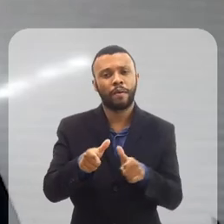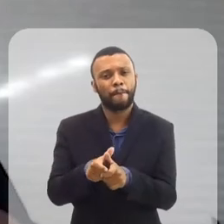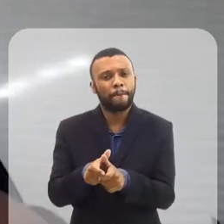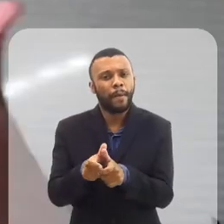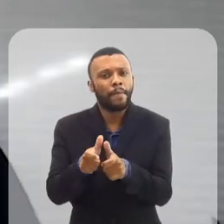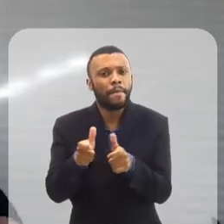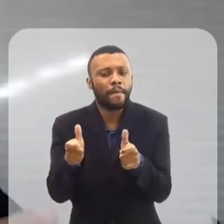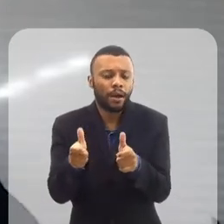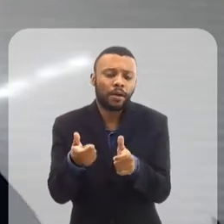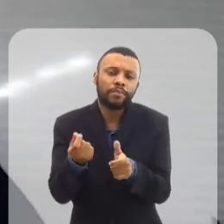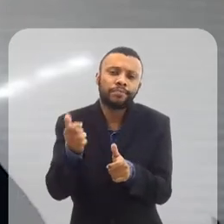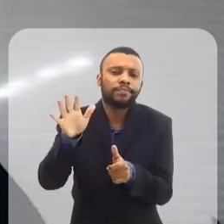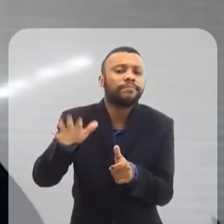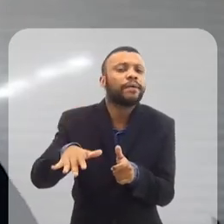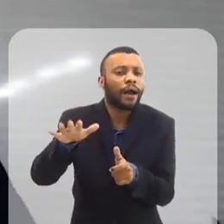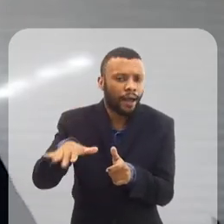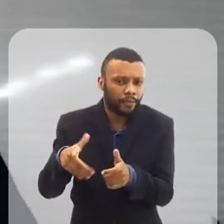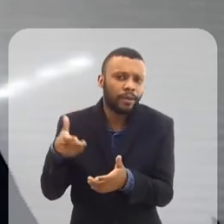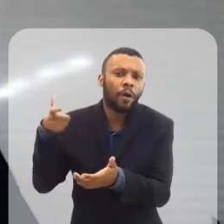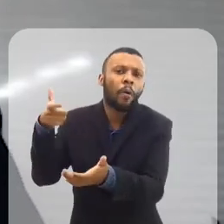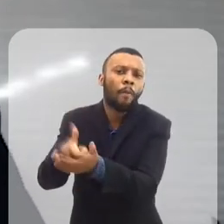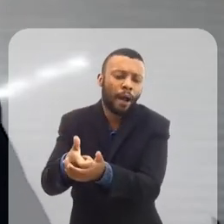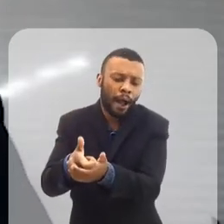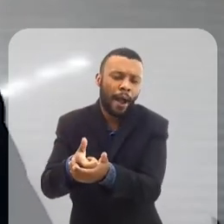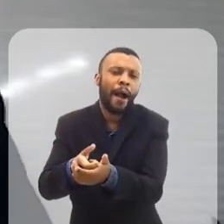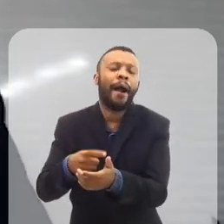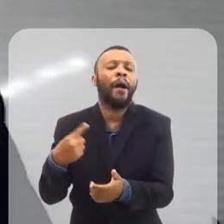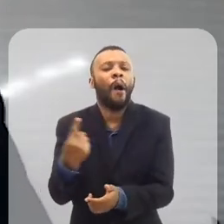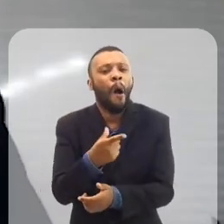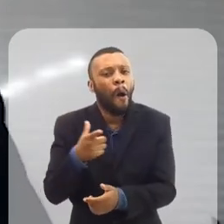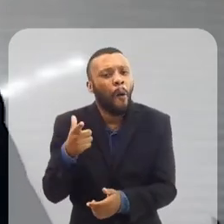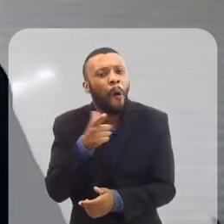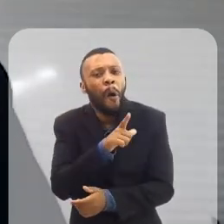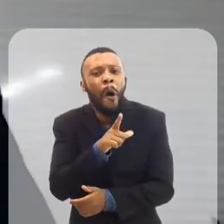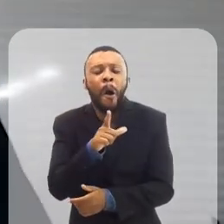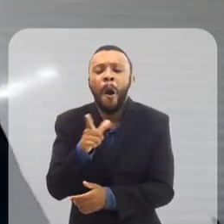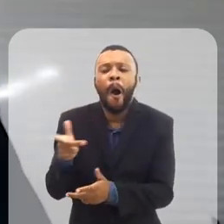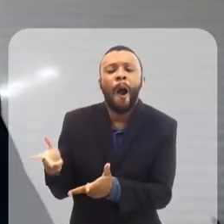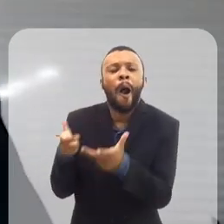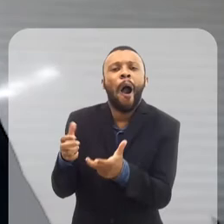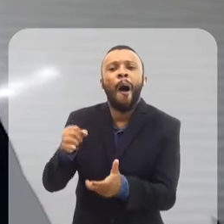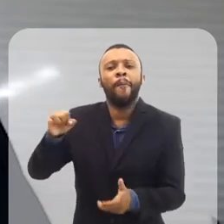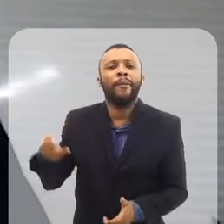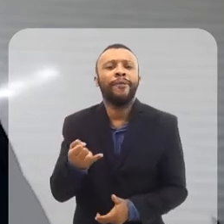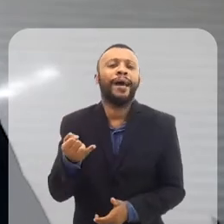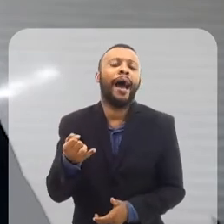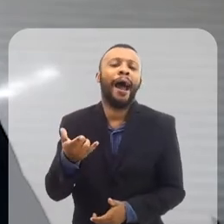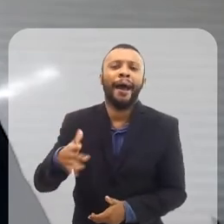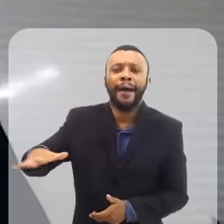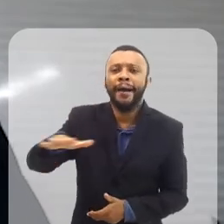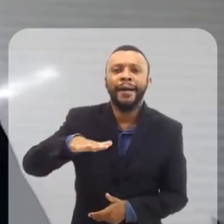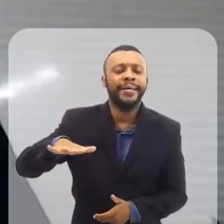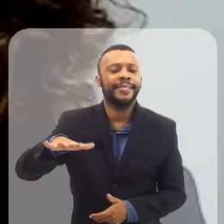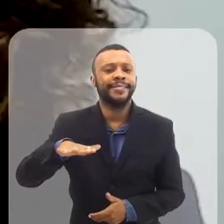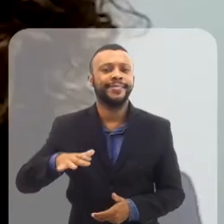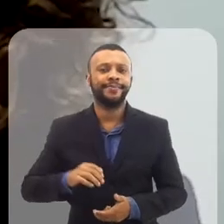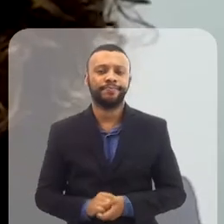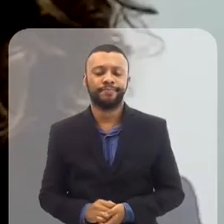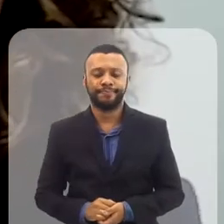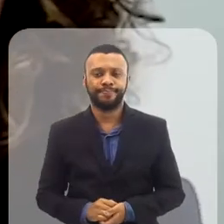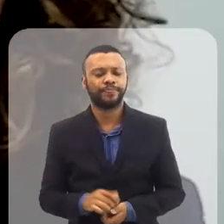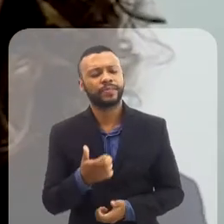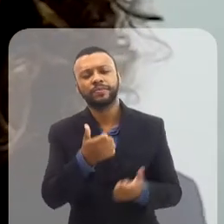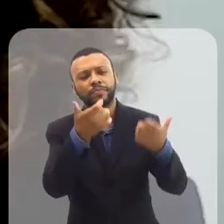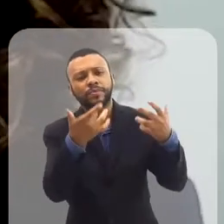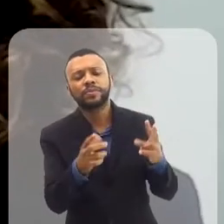vão ser cada dia mais baratos, mais fáceis, para que nós possamos usufruir desse universo de uma maneira mais intensa. Lucas, eu